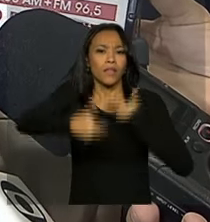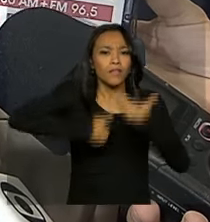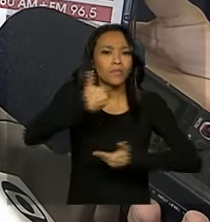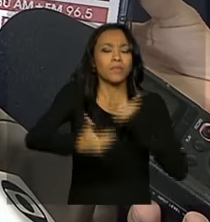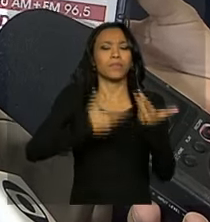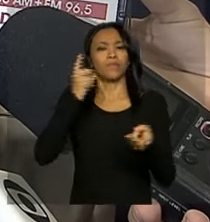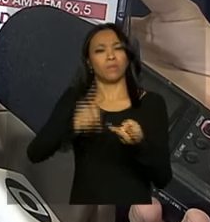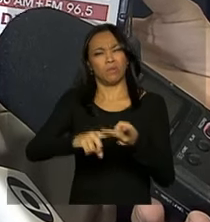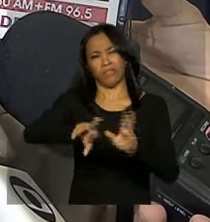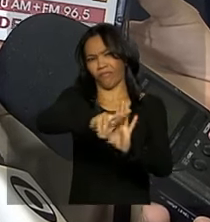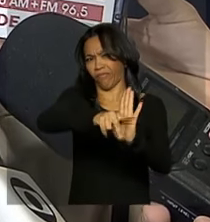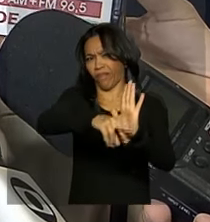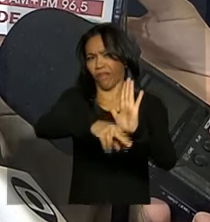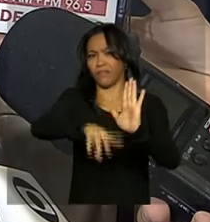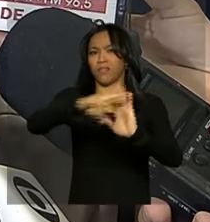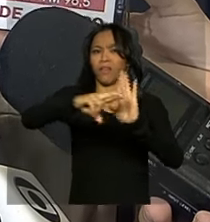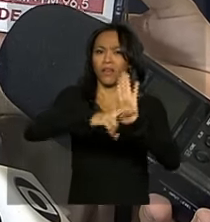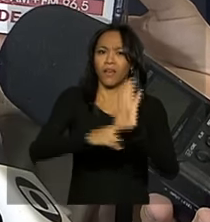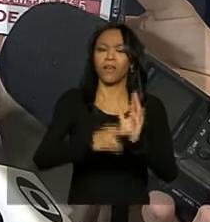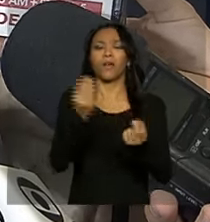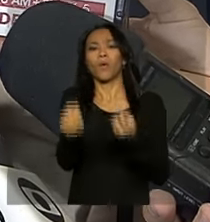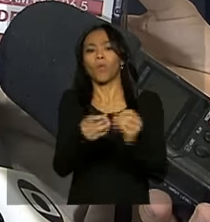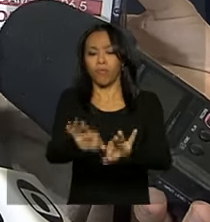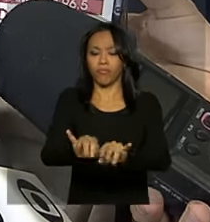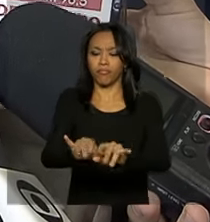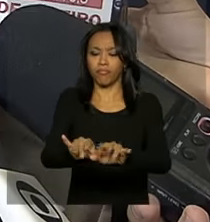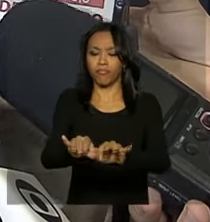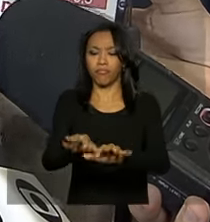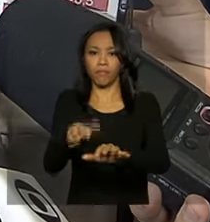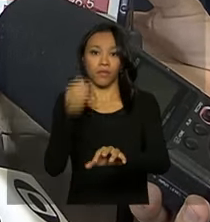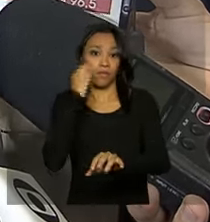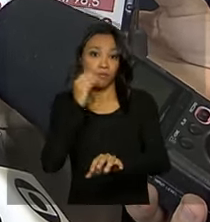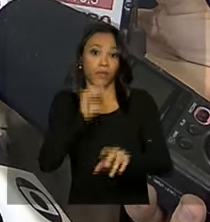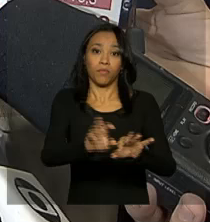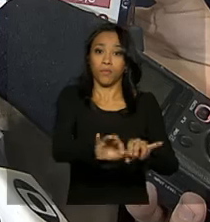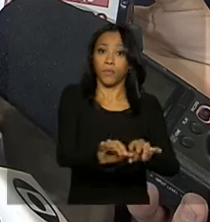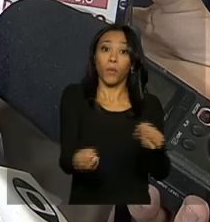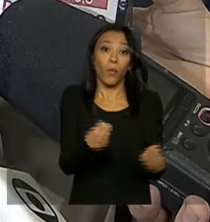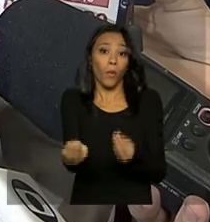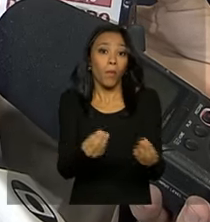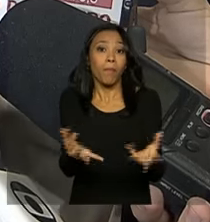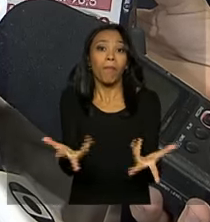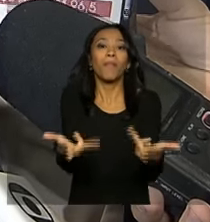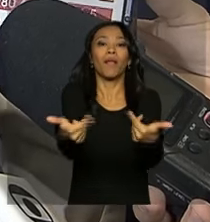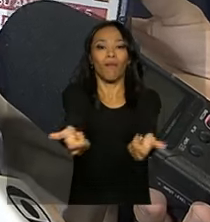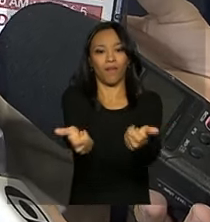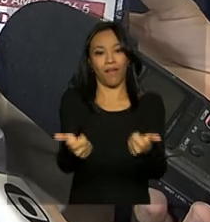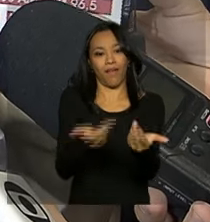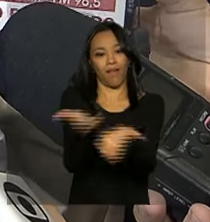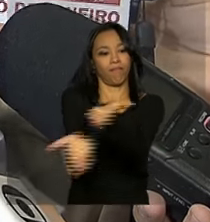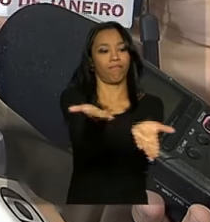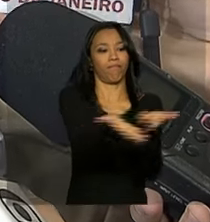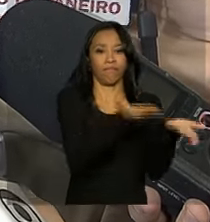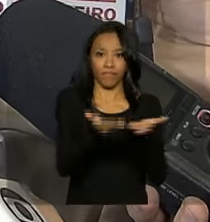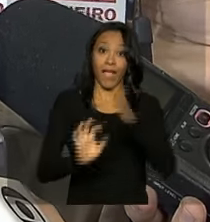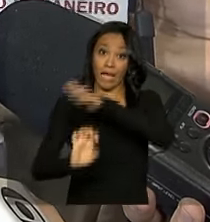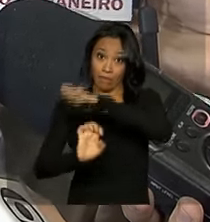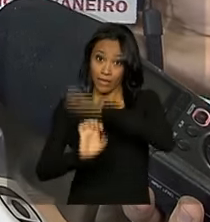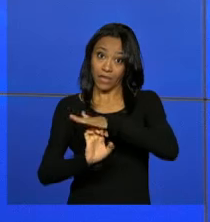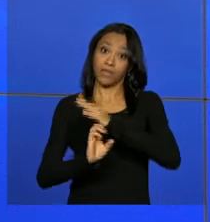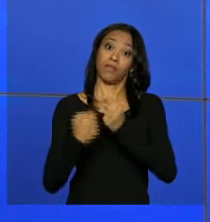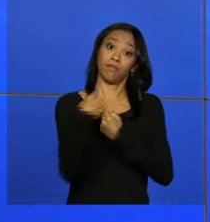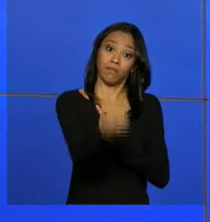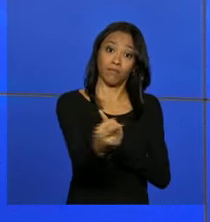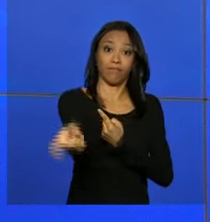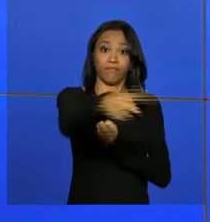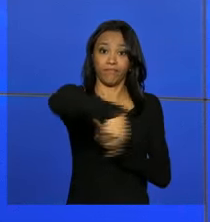uma série de medidas para atendimento eletrônico, atendimento no call center, para ver se a gente melhora a relação do consumidor com a prestadora no atendimento.